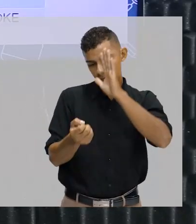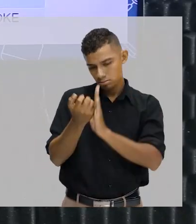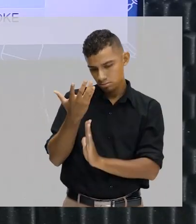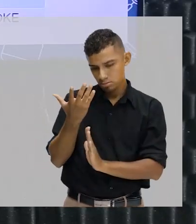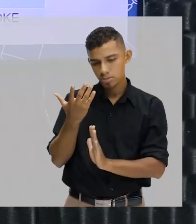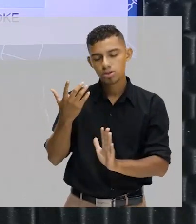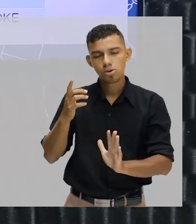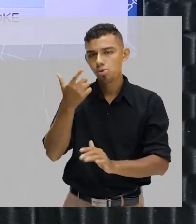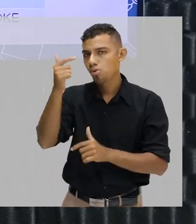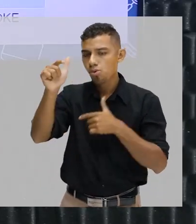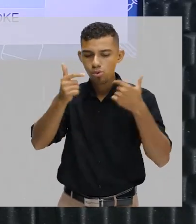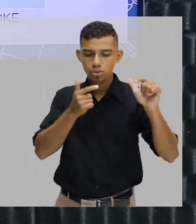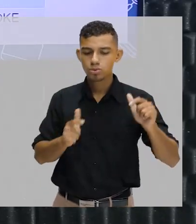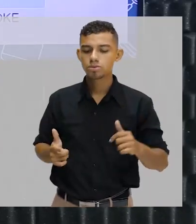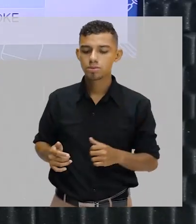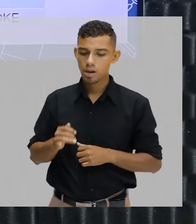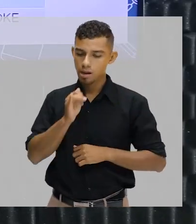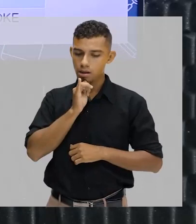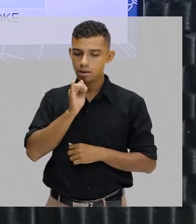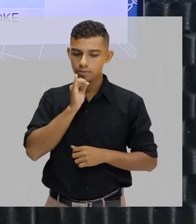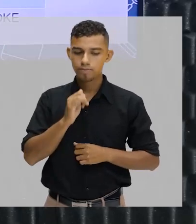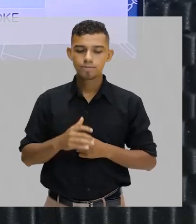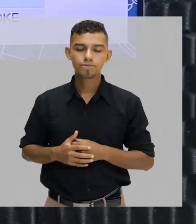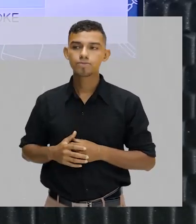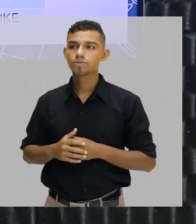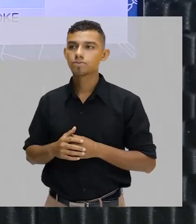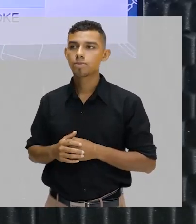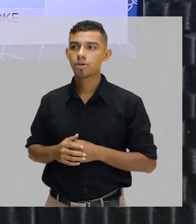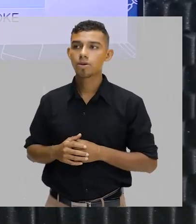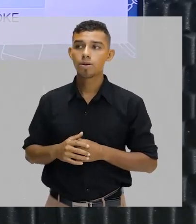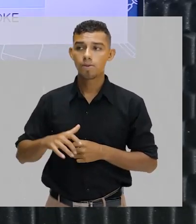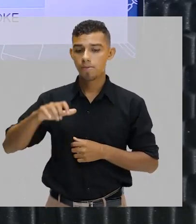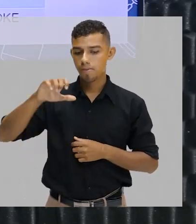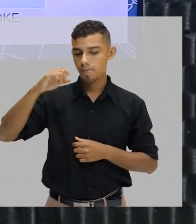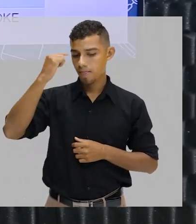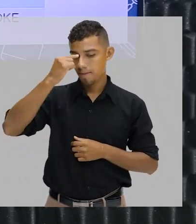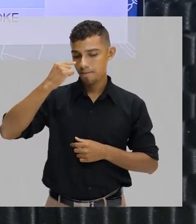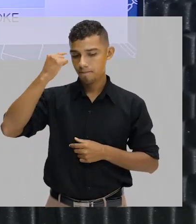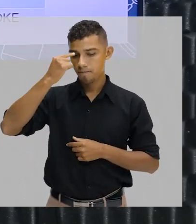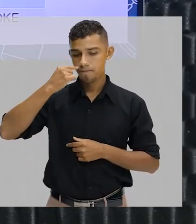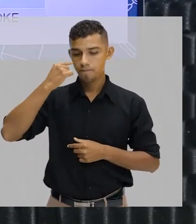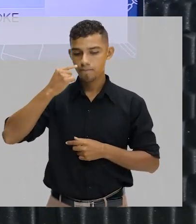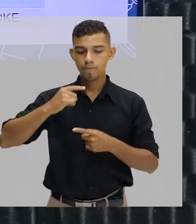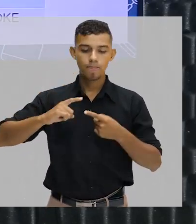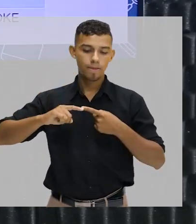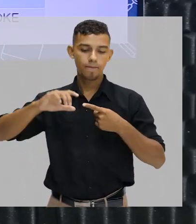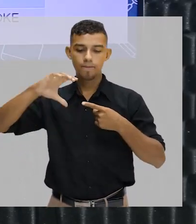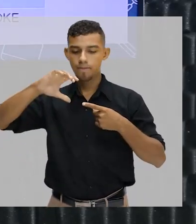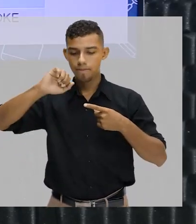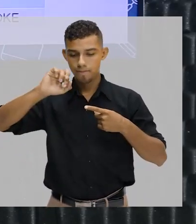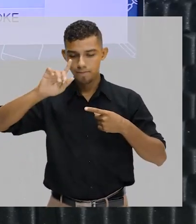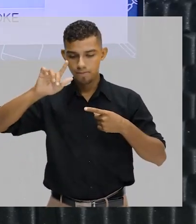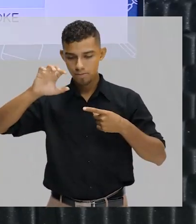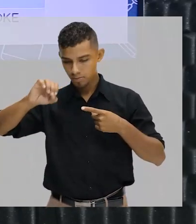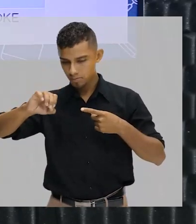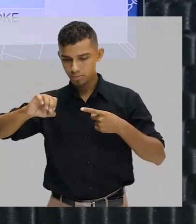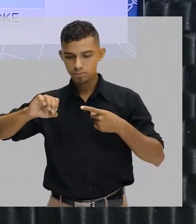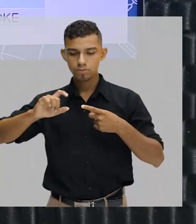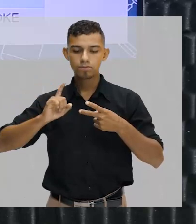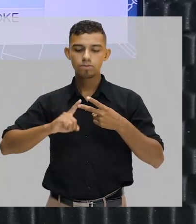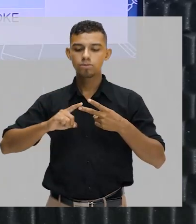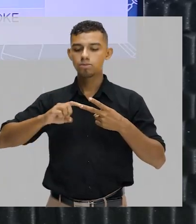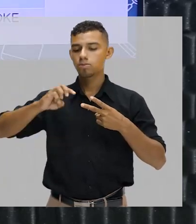outros idiomas. Por exemplo, o inglês pega do espanhol cargo, que seria a carga,